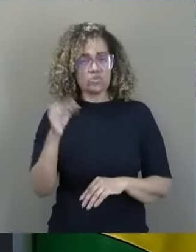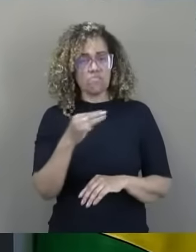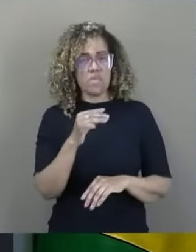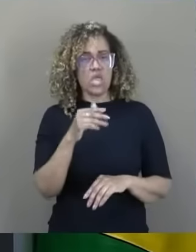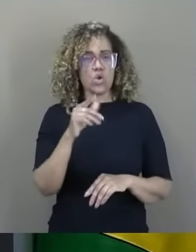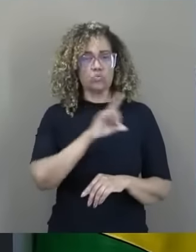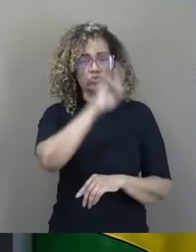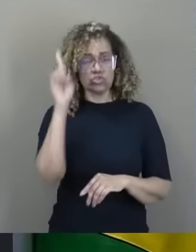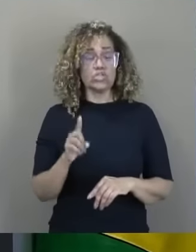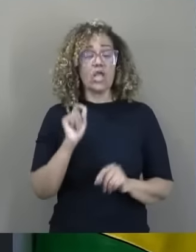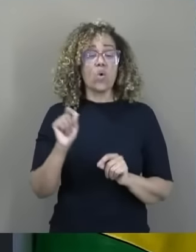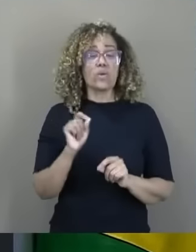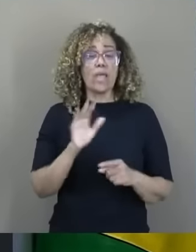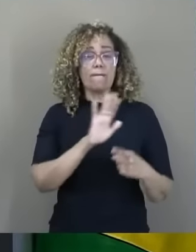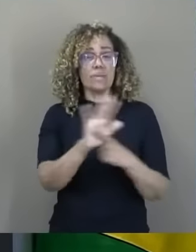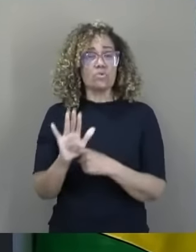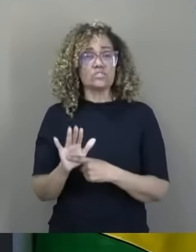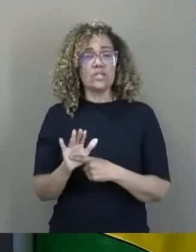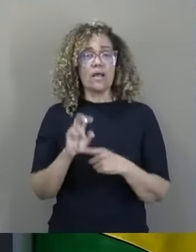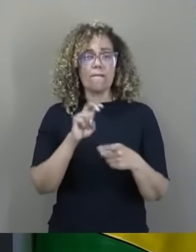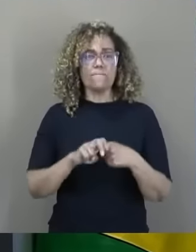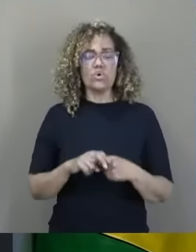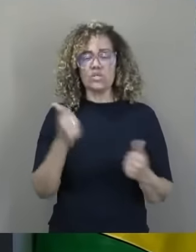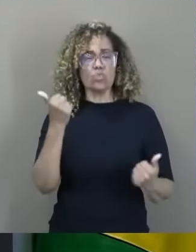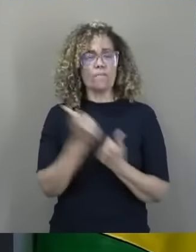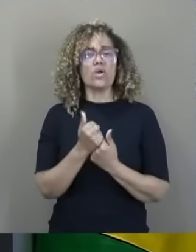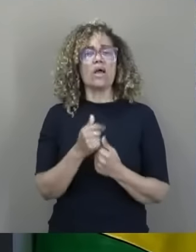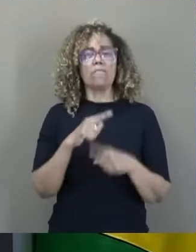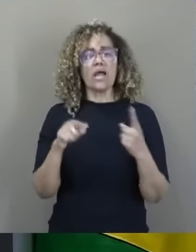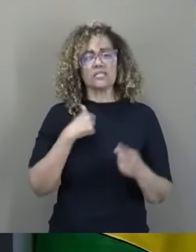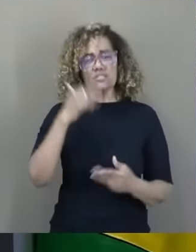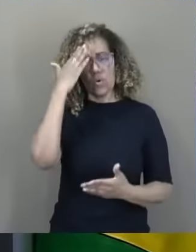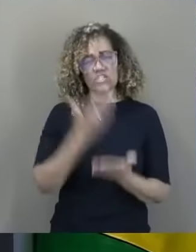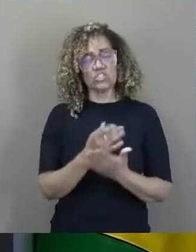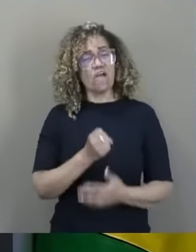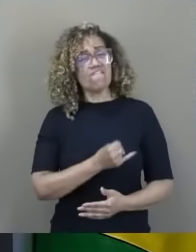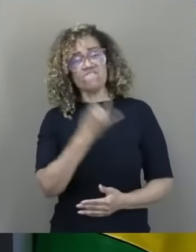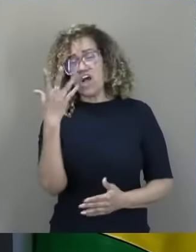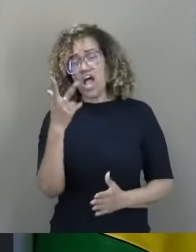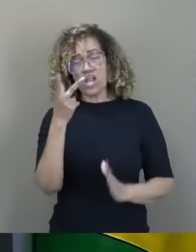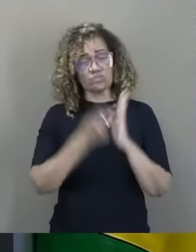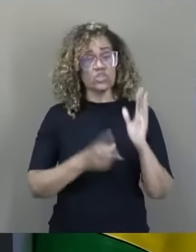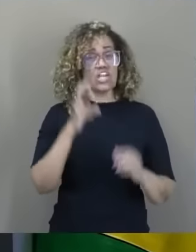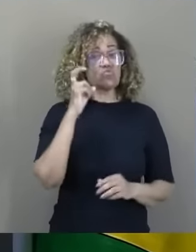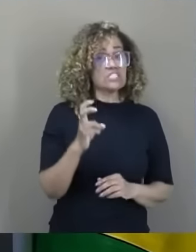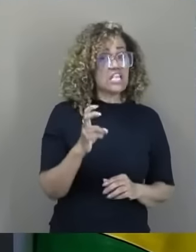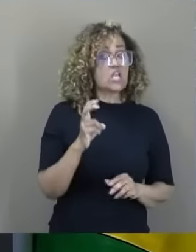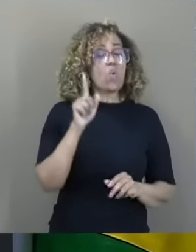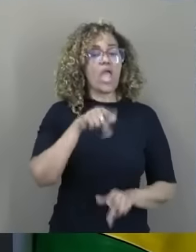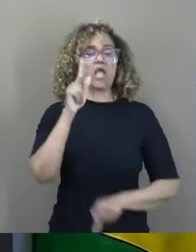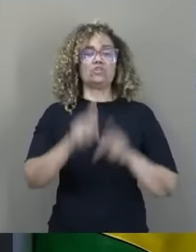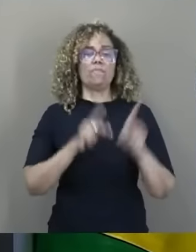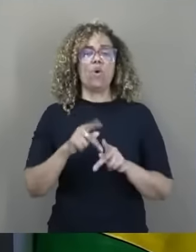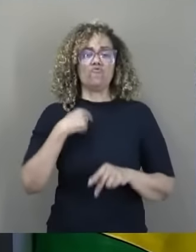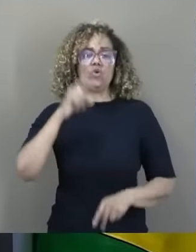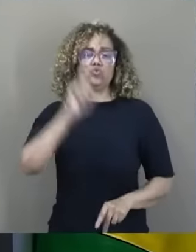ficar nas embaixadas. Então eu acredito que esse você não vai apoiar, mas eu acredito que vários projetos que eu destaquei, cinco, pra mostrar que é do povo, que eu sou